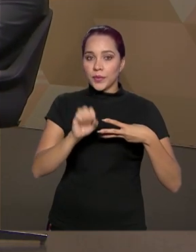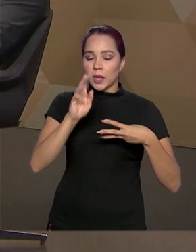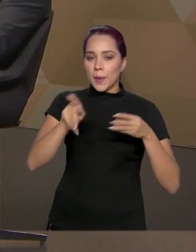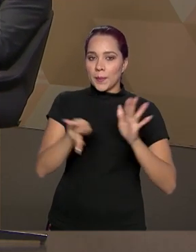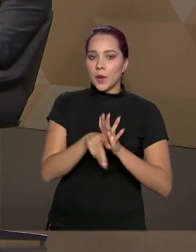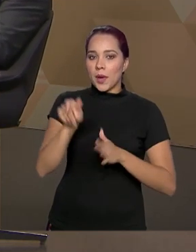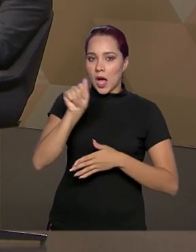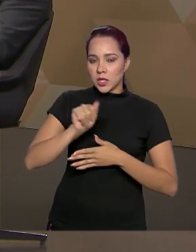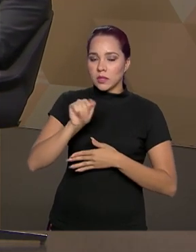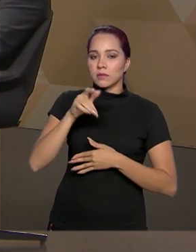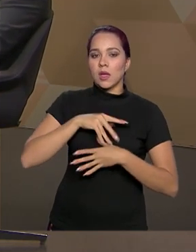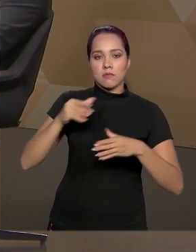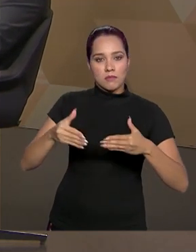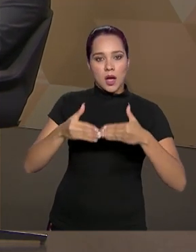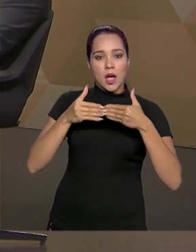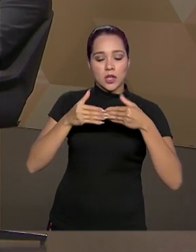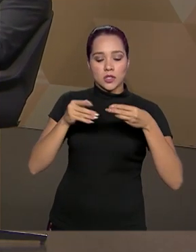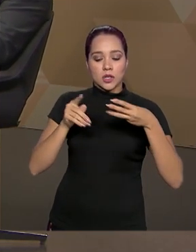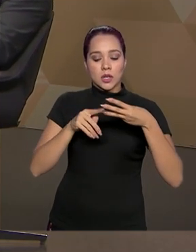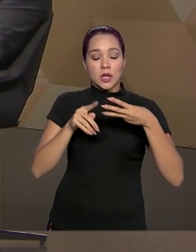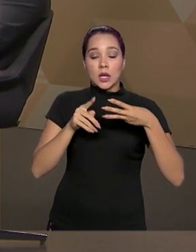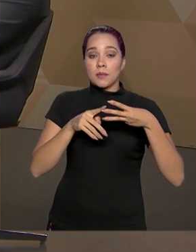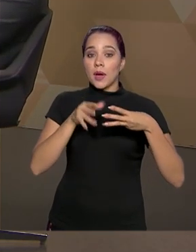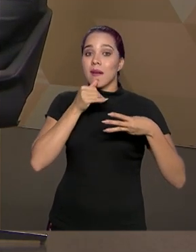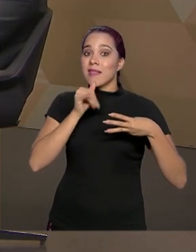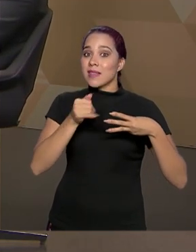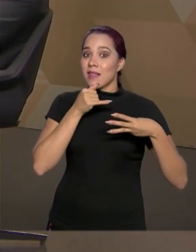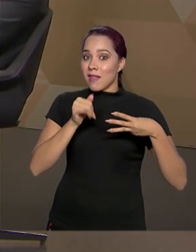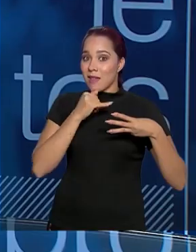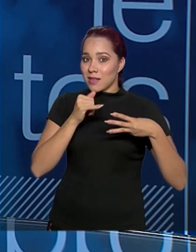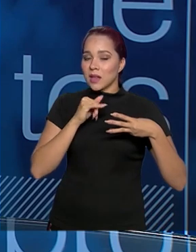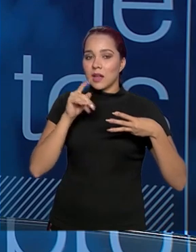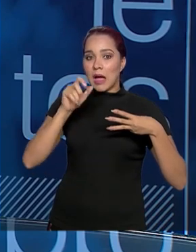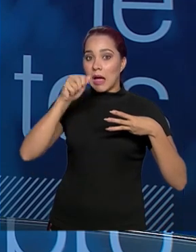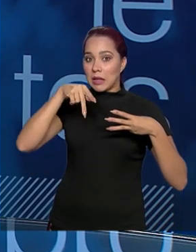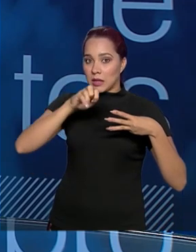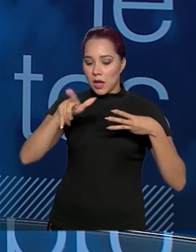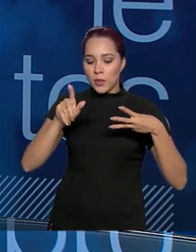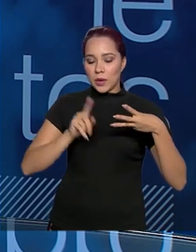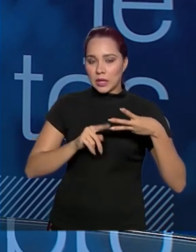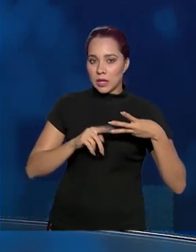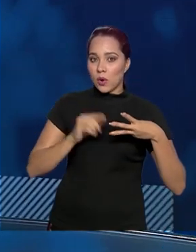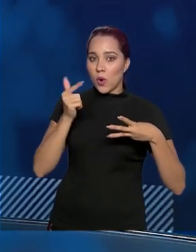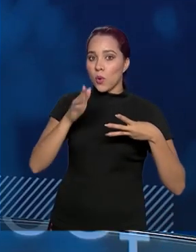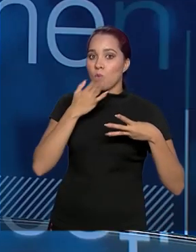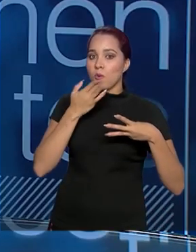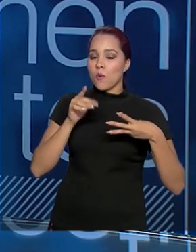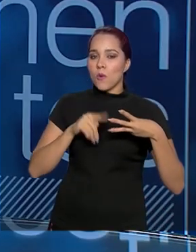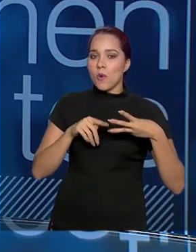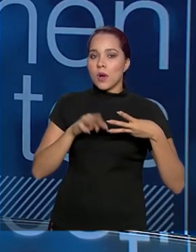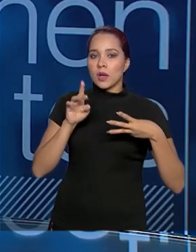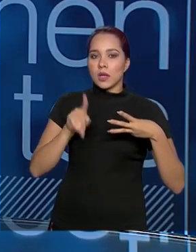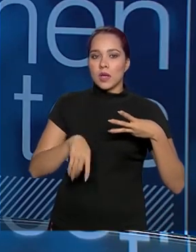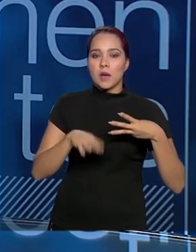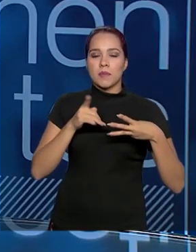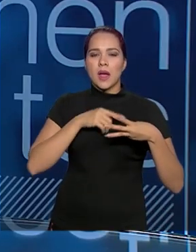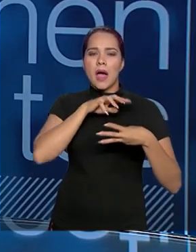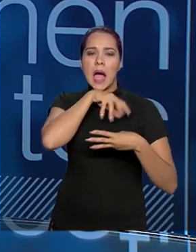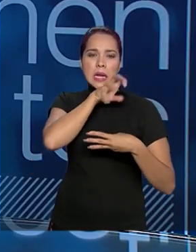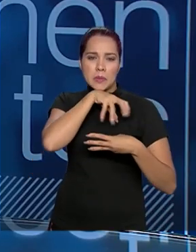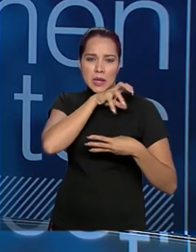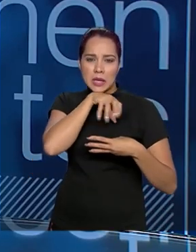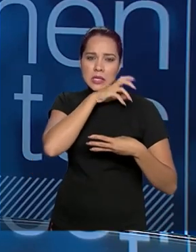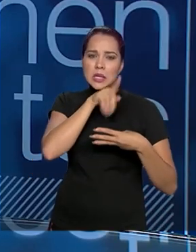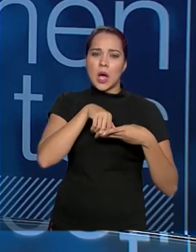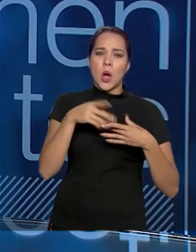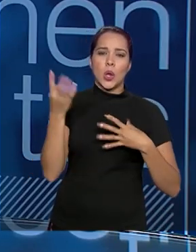da agência, você tem uma barragem para hidrelétricas, que ela é de competência da ANEL, e você tem barragens para desidentação de animais, para